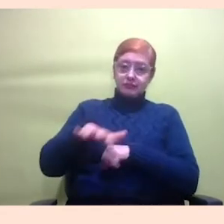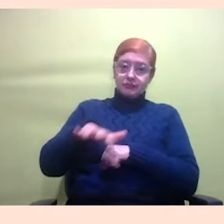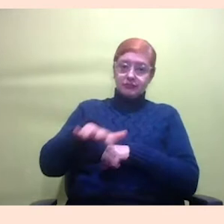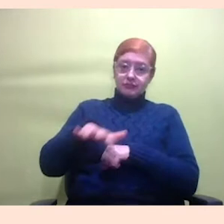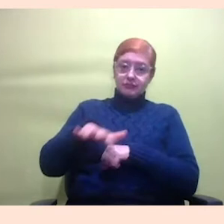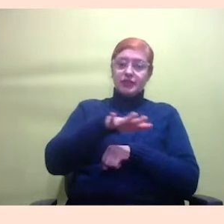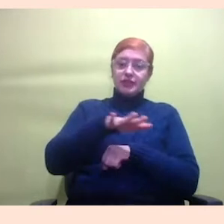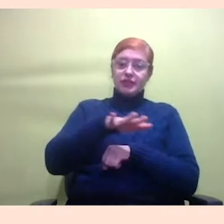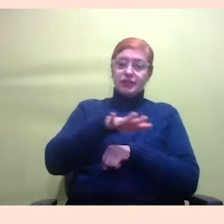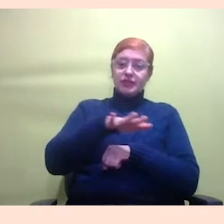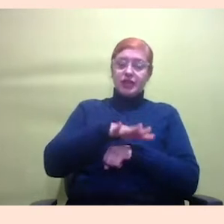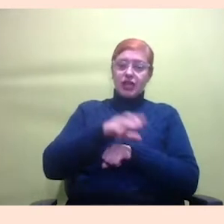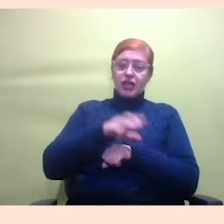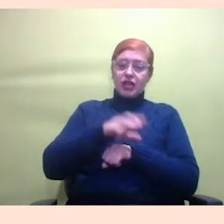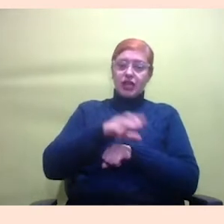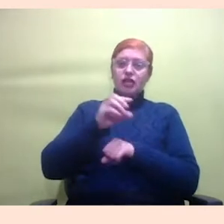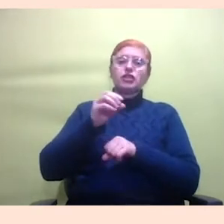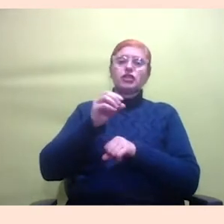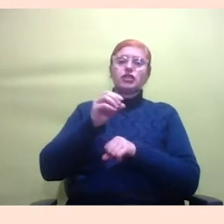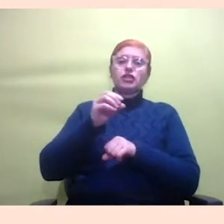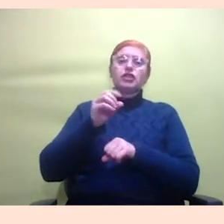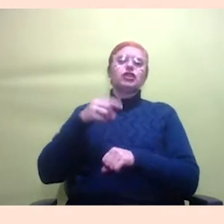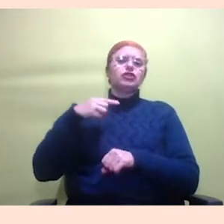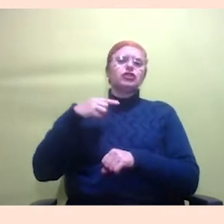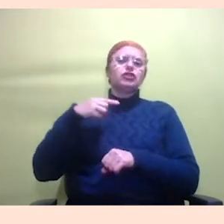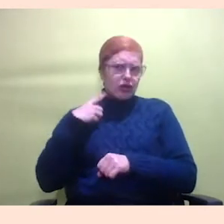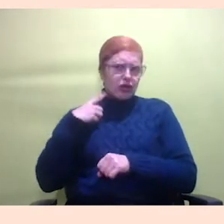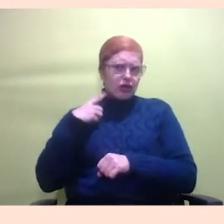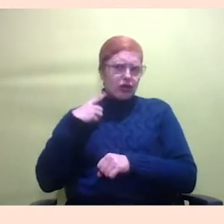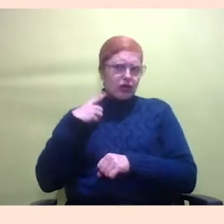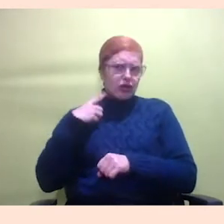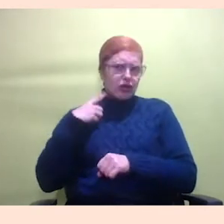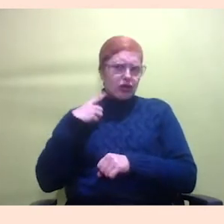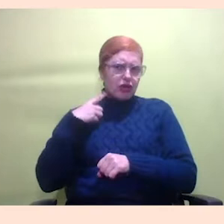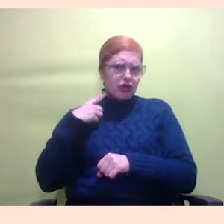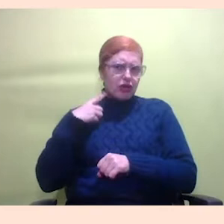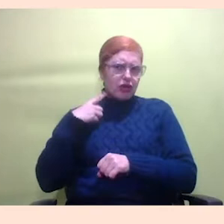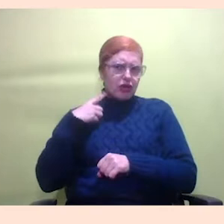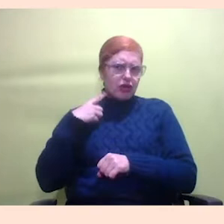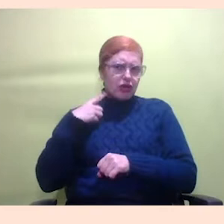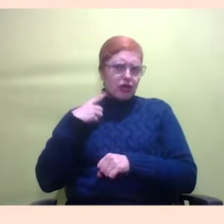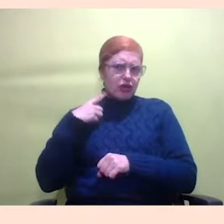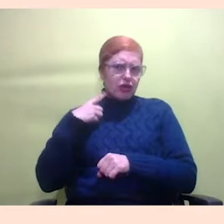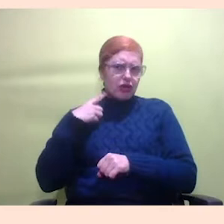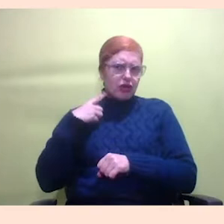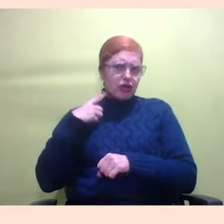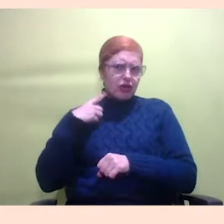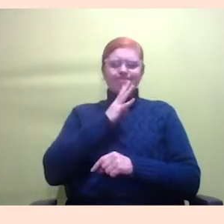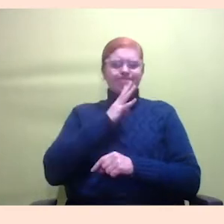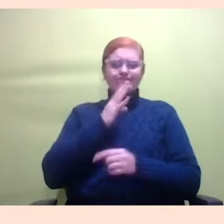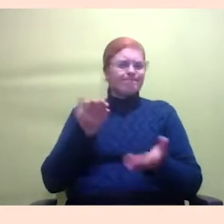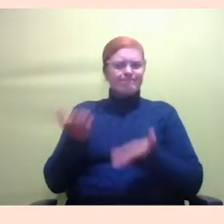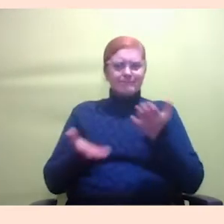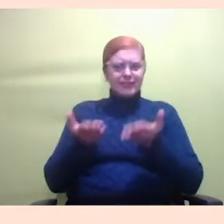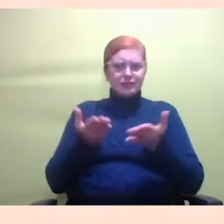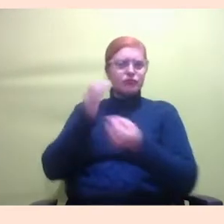psicologia, que não conheciam essa atuação, essa atuação que a gente chama de feminista. Então a gente começou a perceber a necessidade de